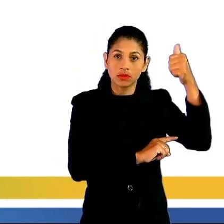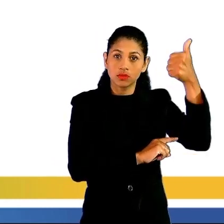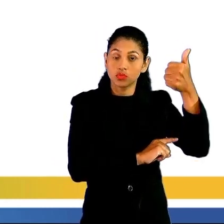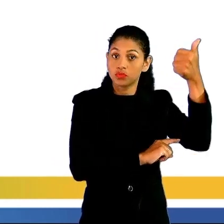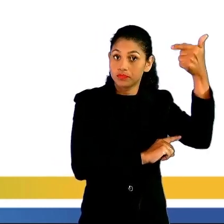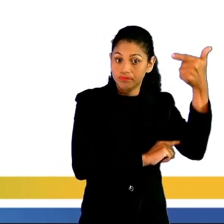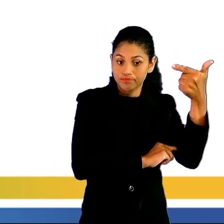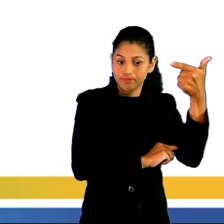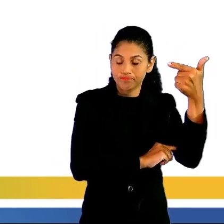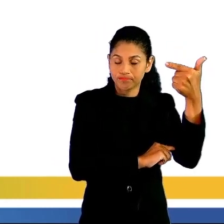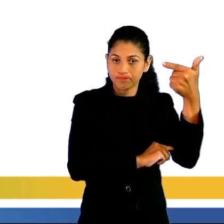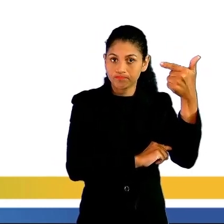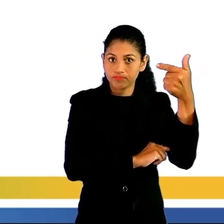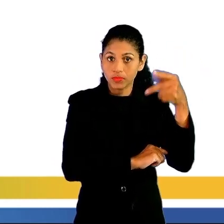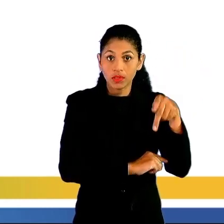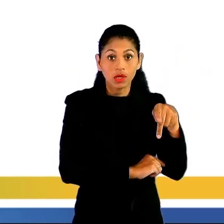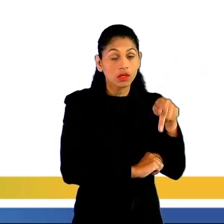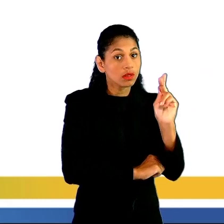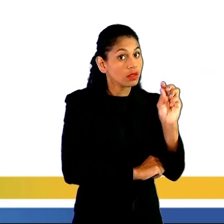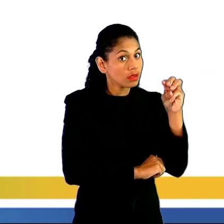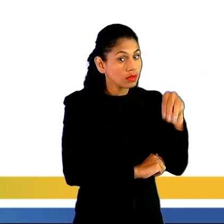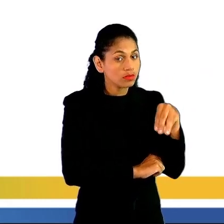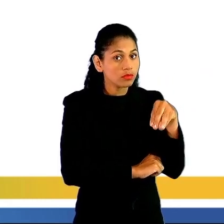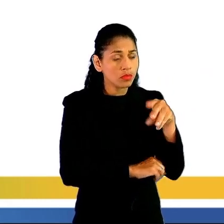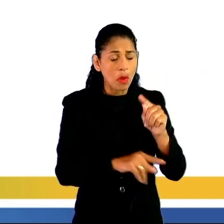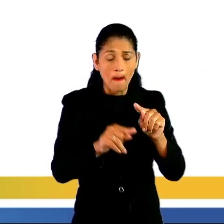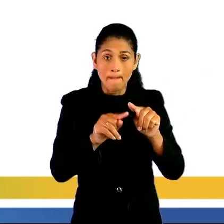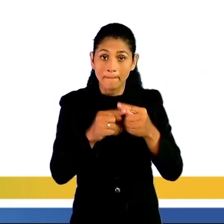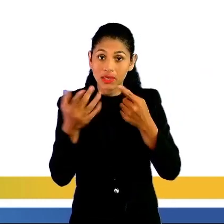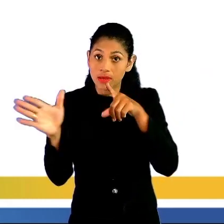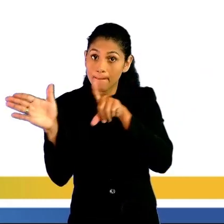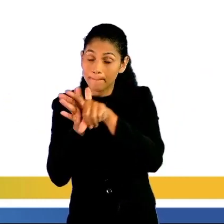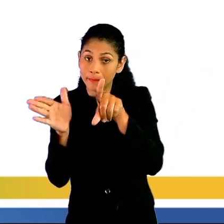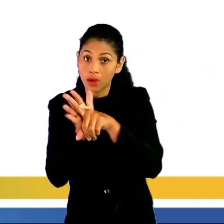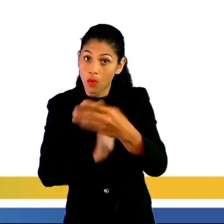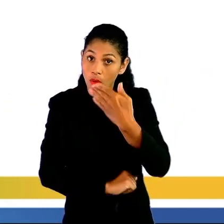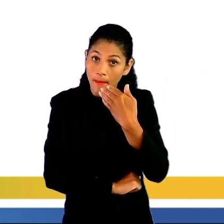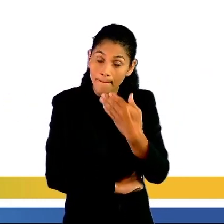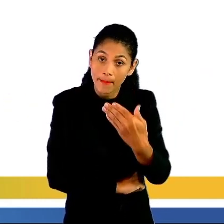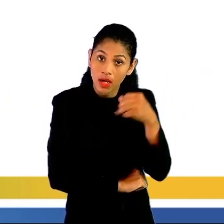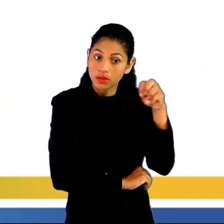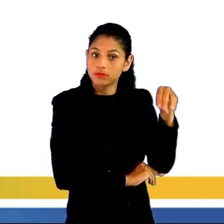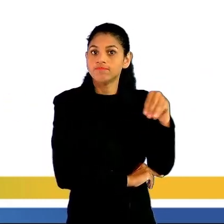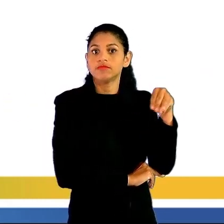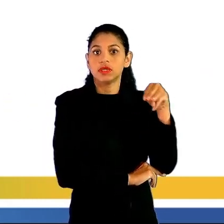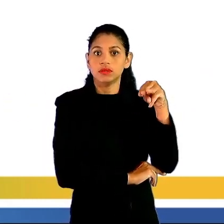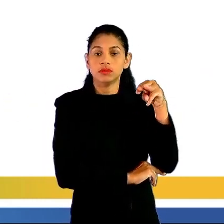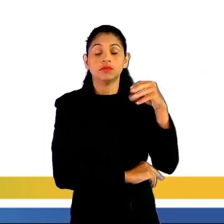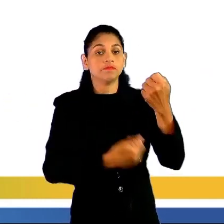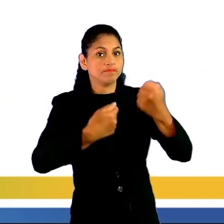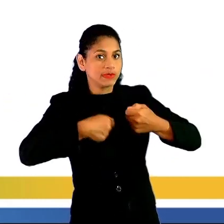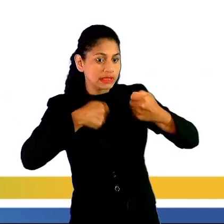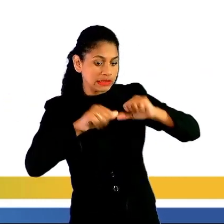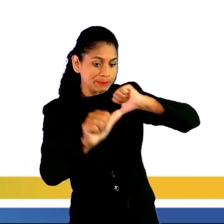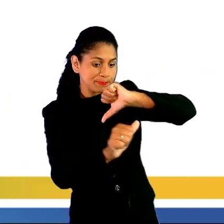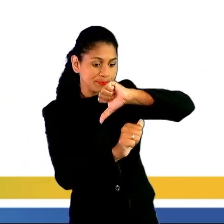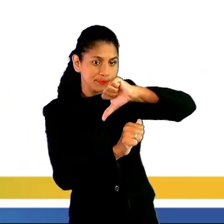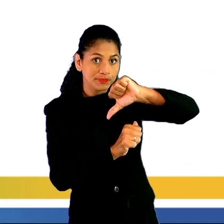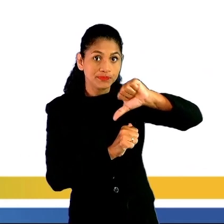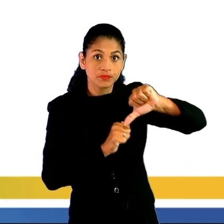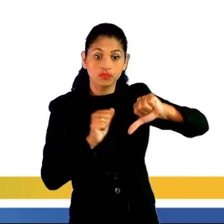Só que a questão ela pede em metros, então por isso eu vou multiplicar por 10 elevado